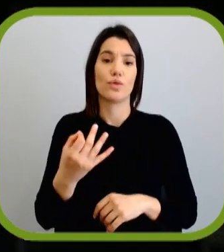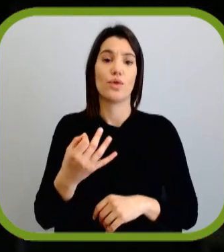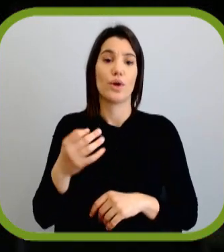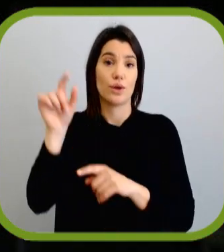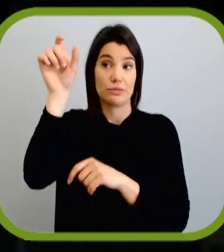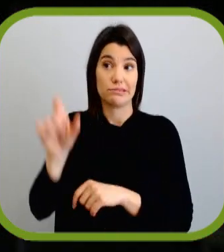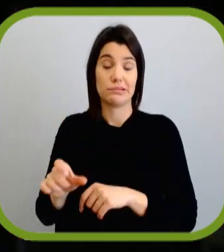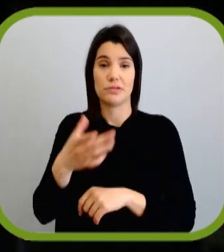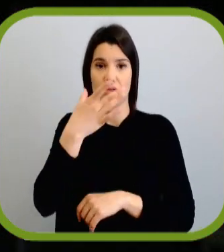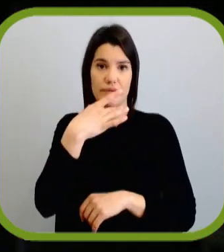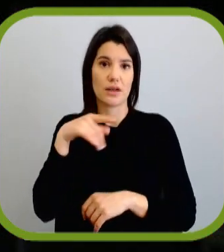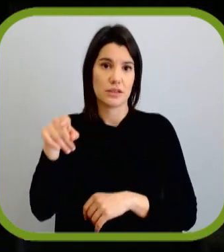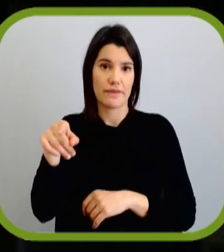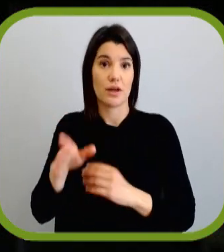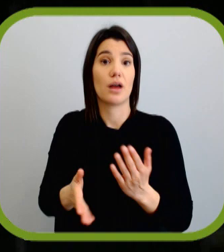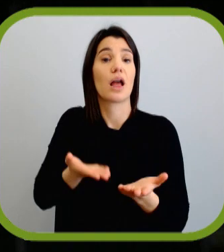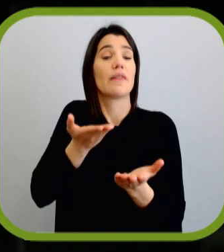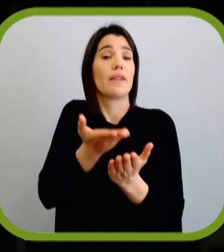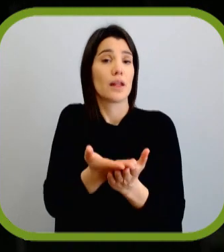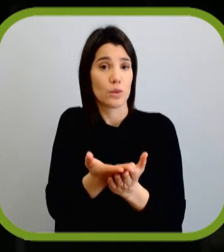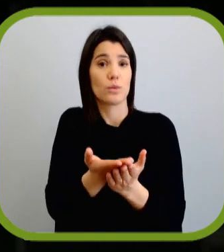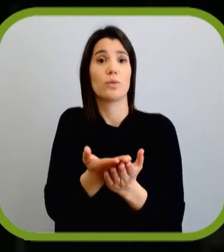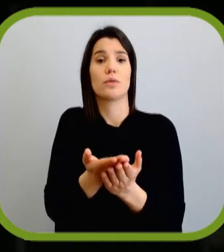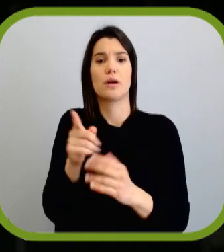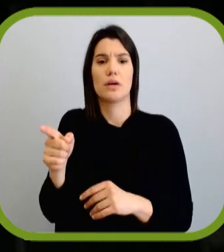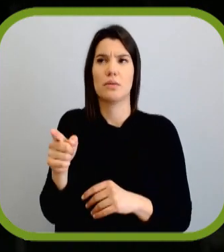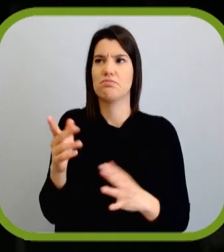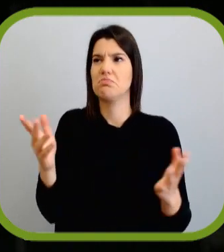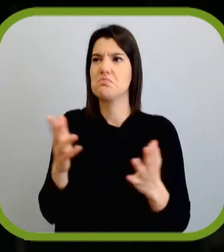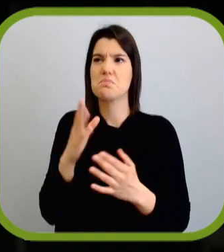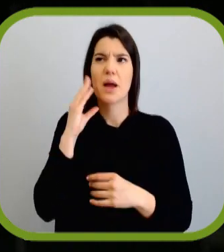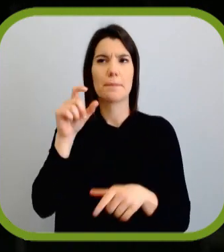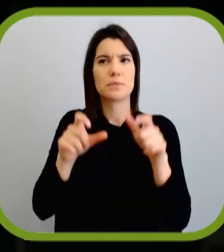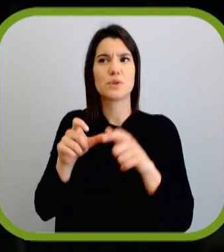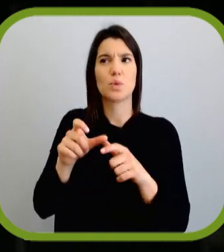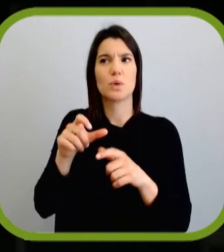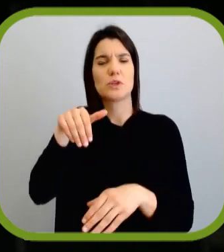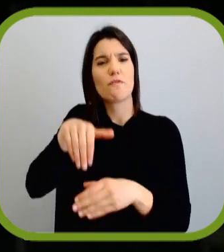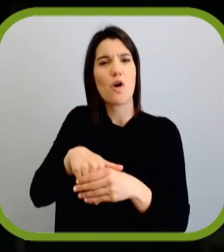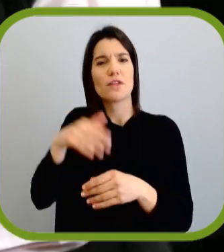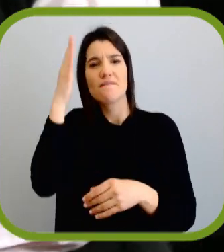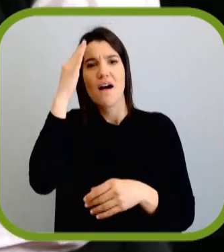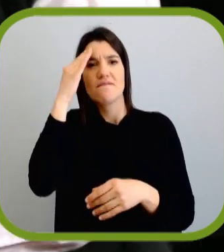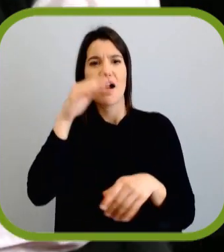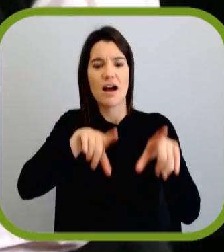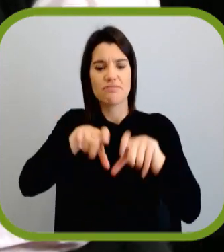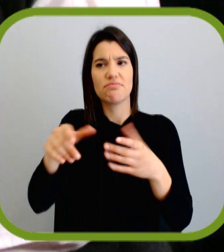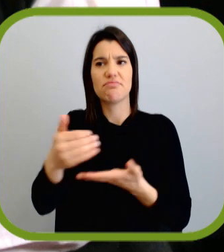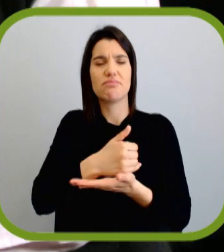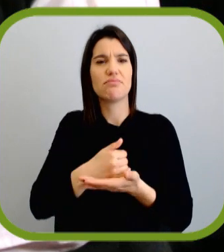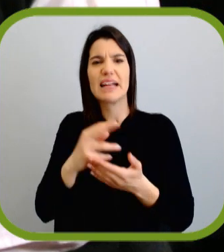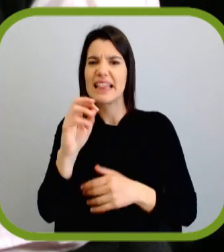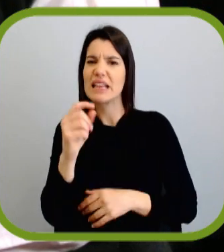Quando o professor Cavaco Silva apresentou a candidatura, ele teria, não sei, 30% das intenções de voto, porque havia muitos